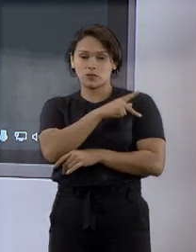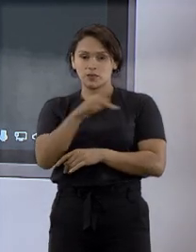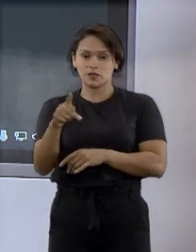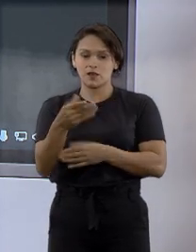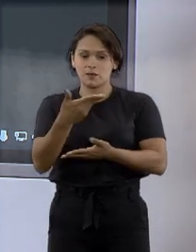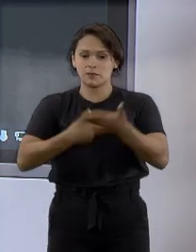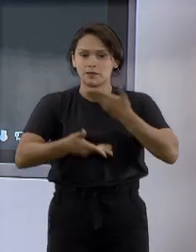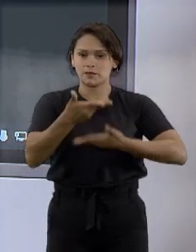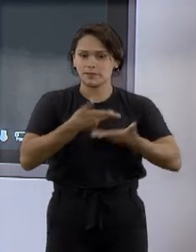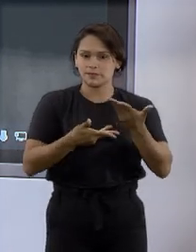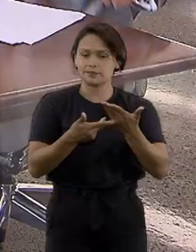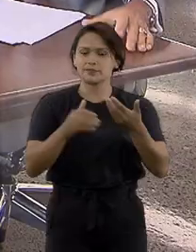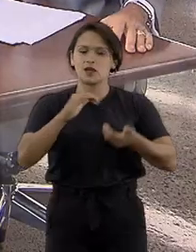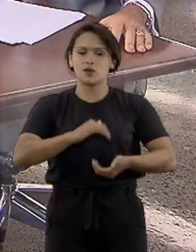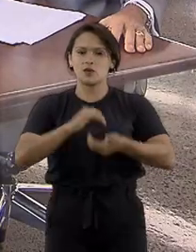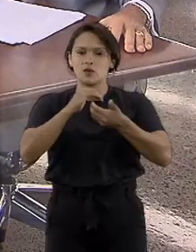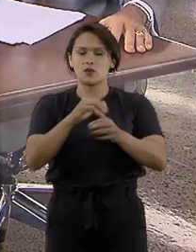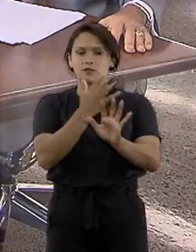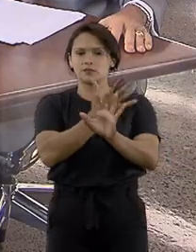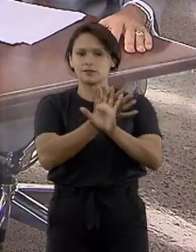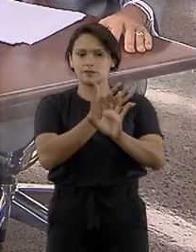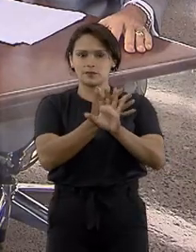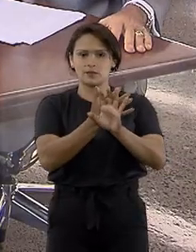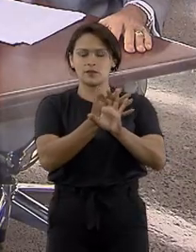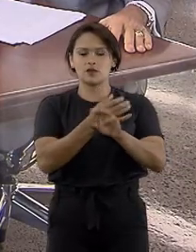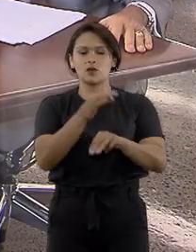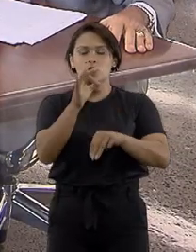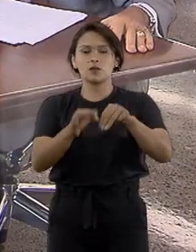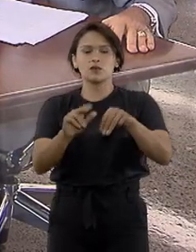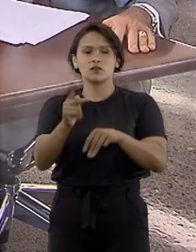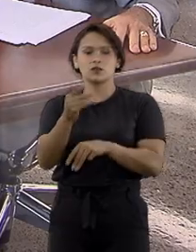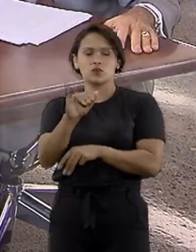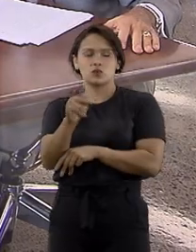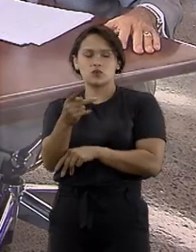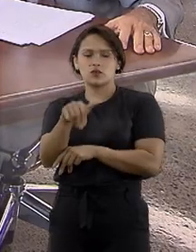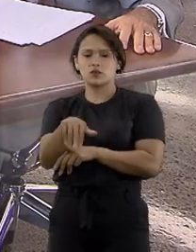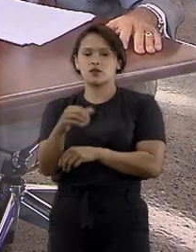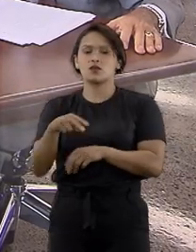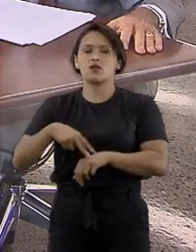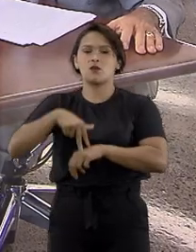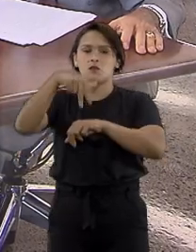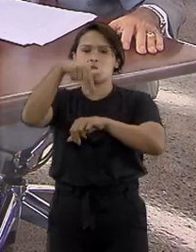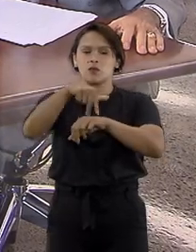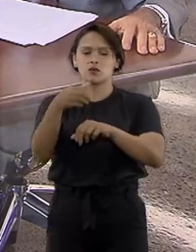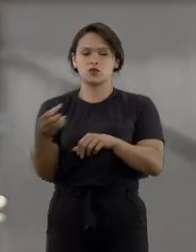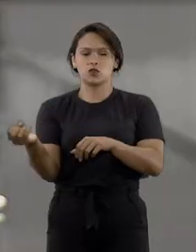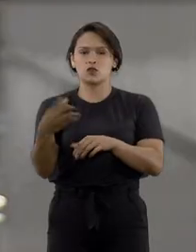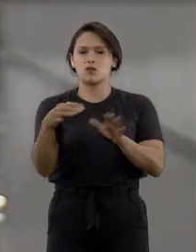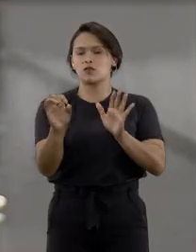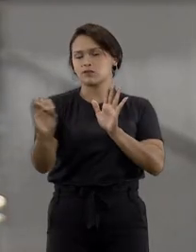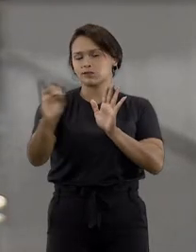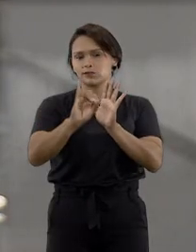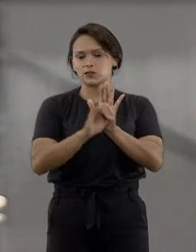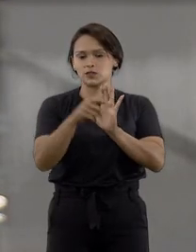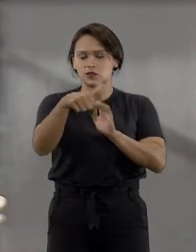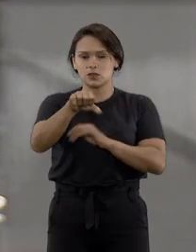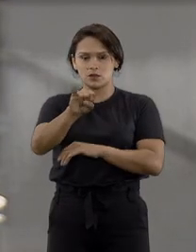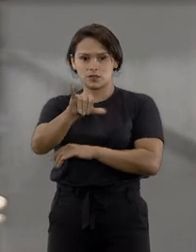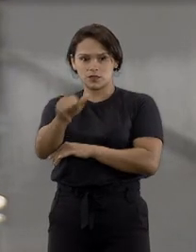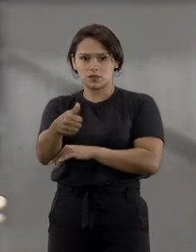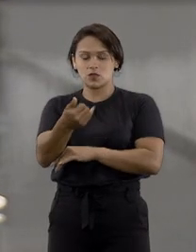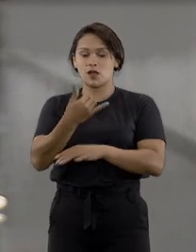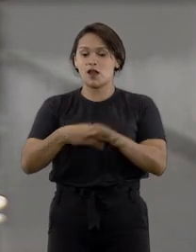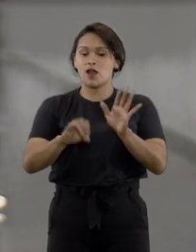da corte por videoconferência o ministro Sérgio Coquina tomou posse como novo ouvidor do tribunal. A ouvidoria do